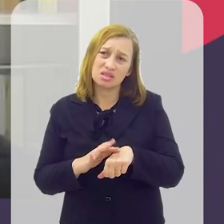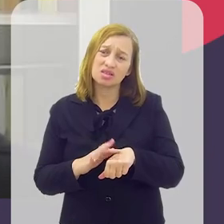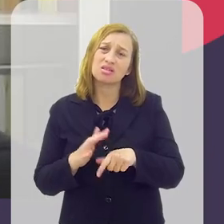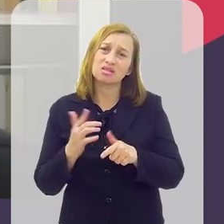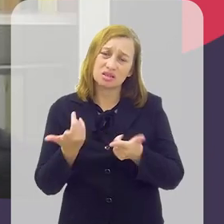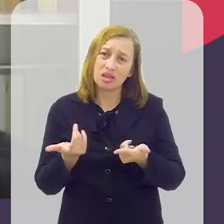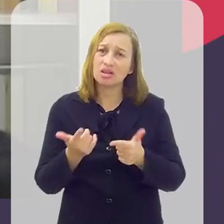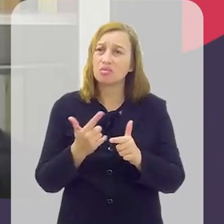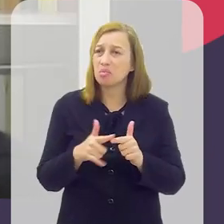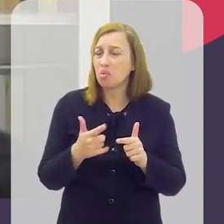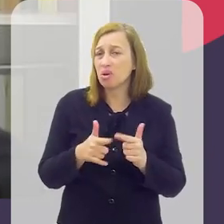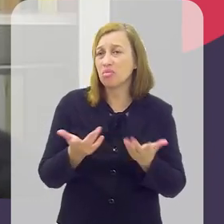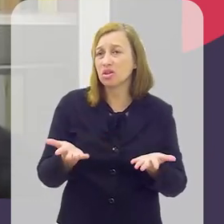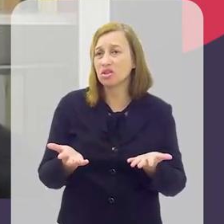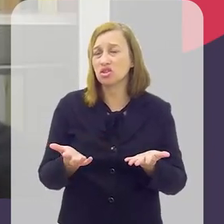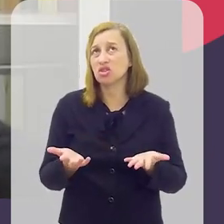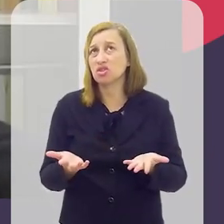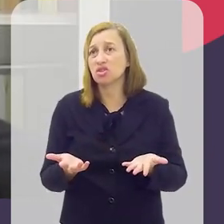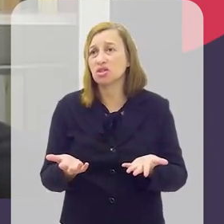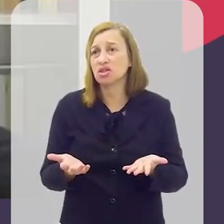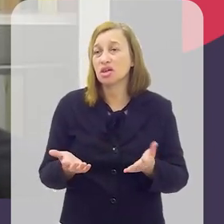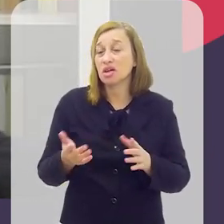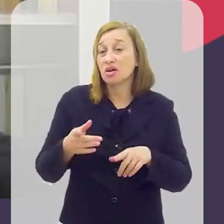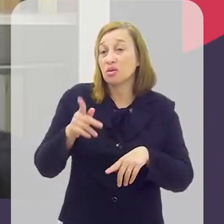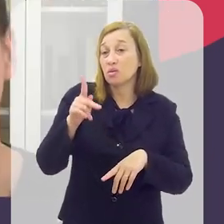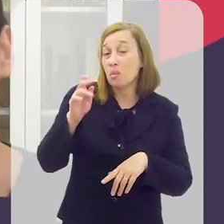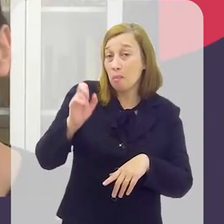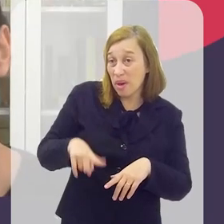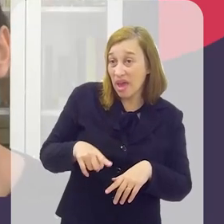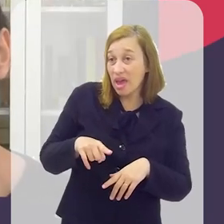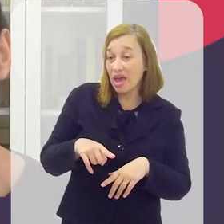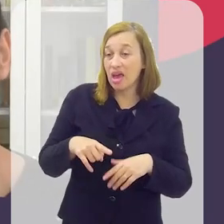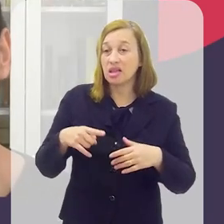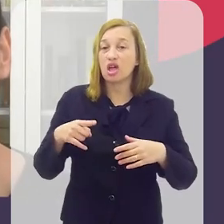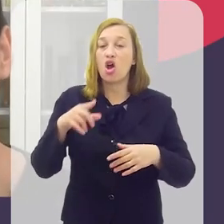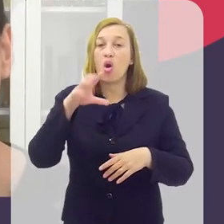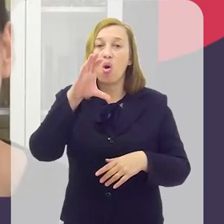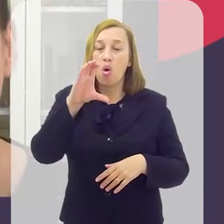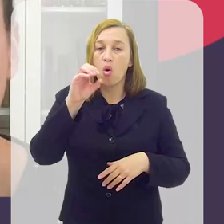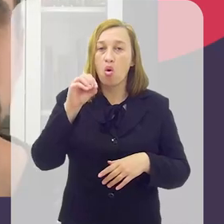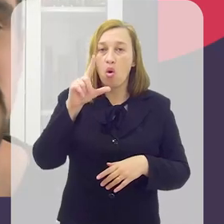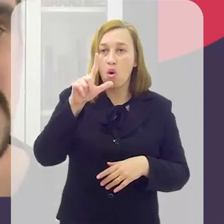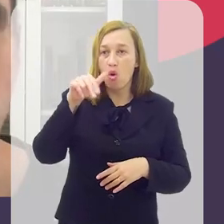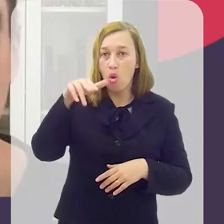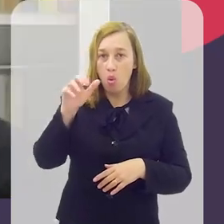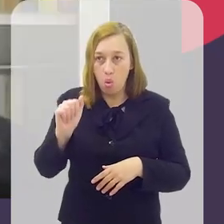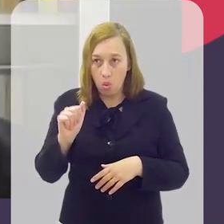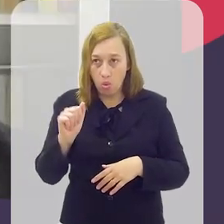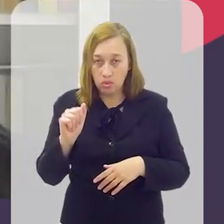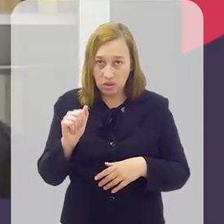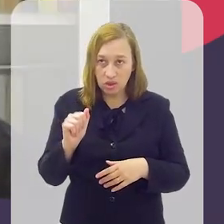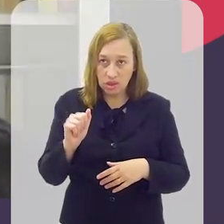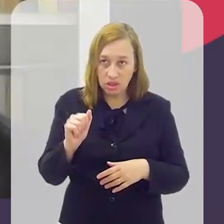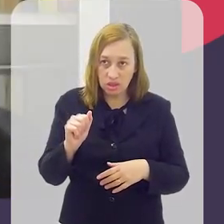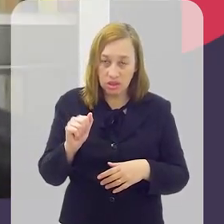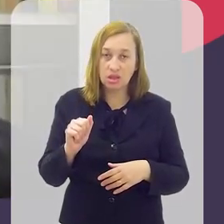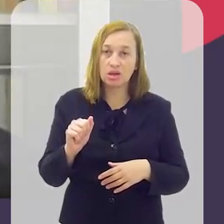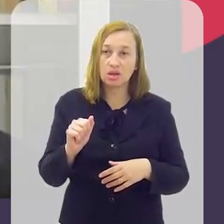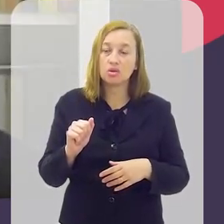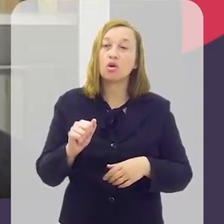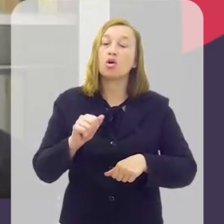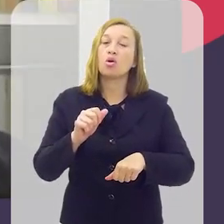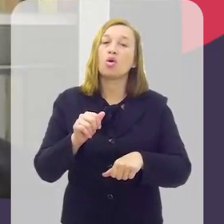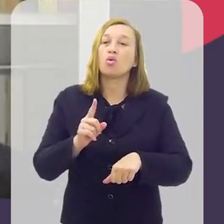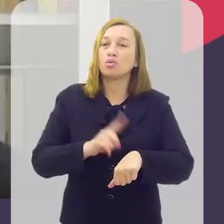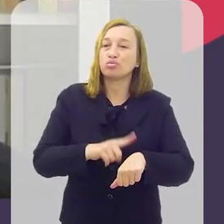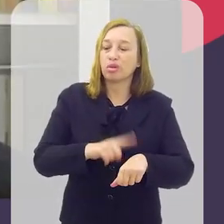diversidades possíveis, né? Seja problemas nas pernas, problema de postura na coluna, de circulação quando fica parado, o tempo que tem